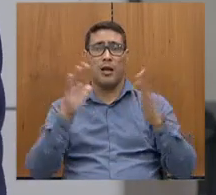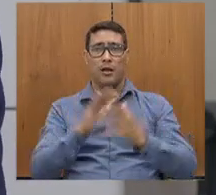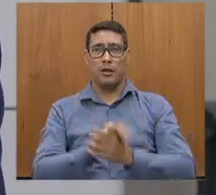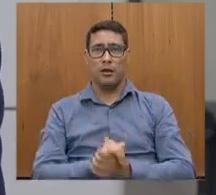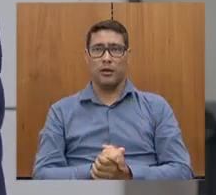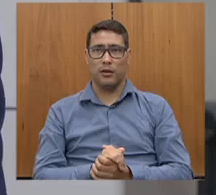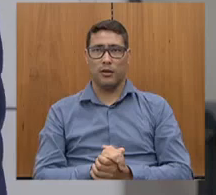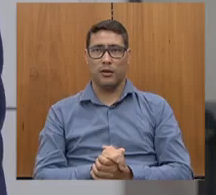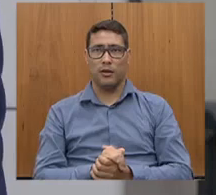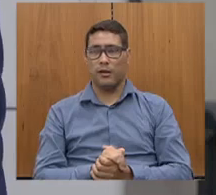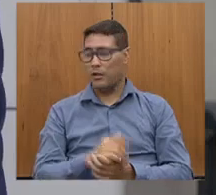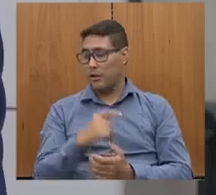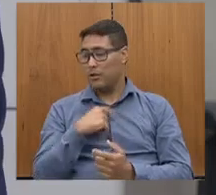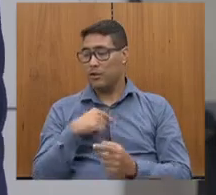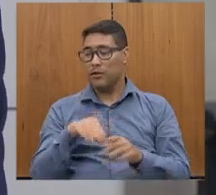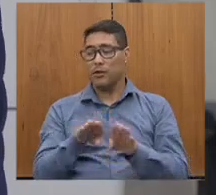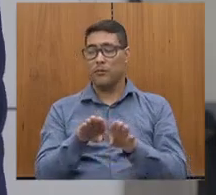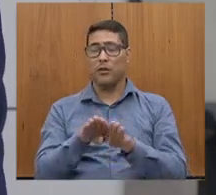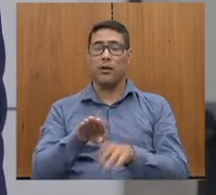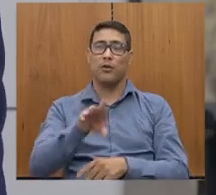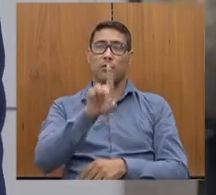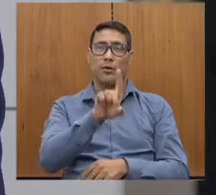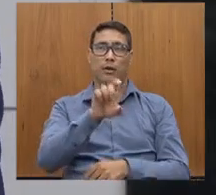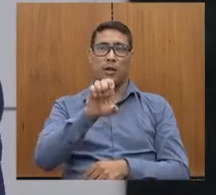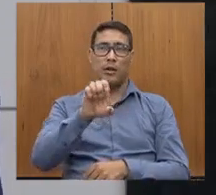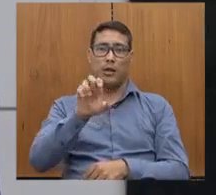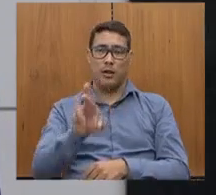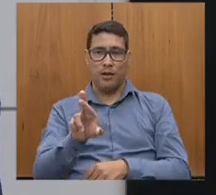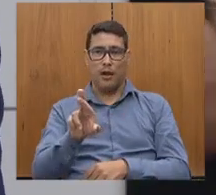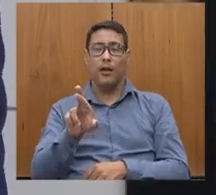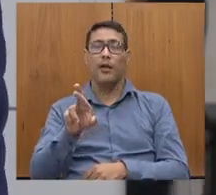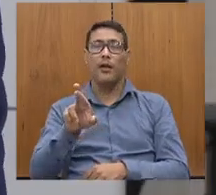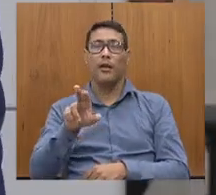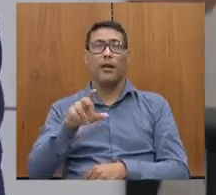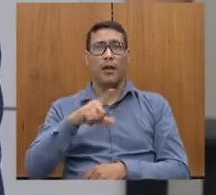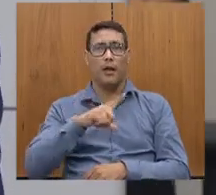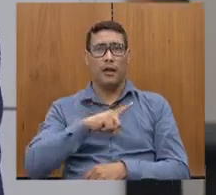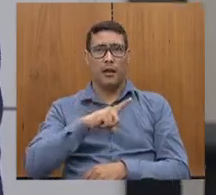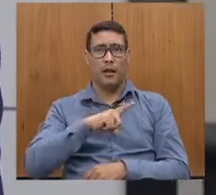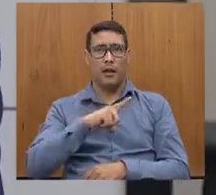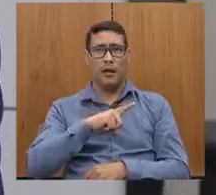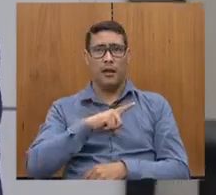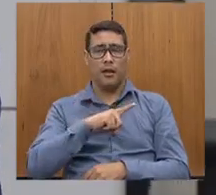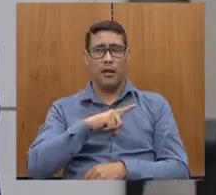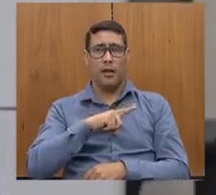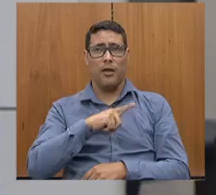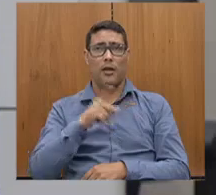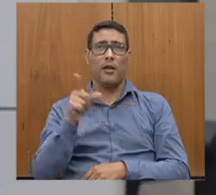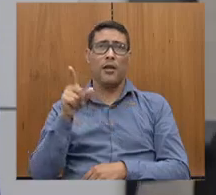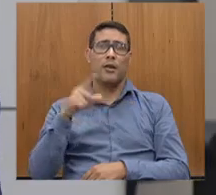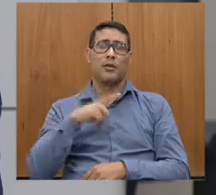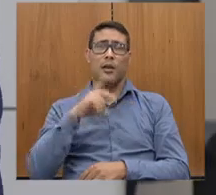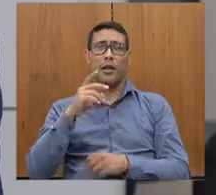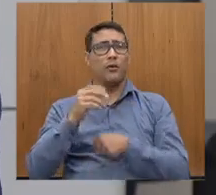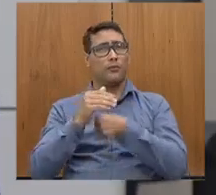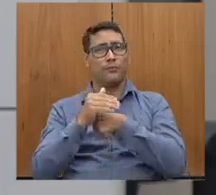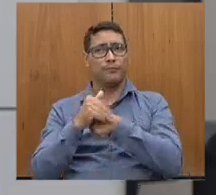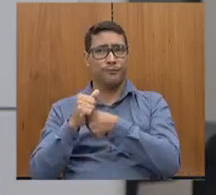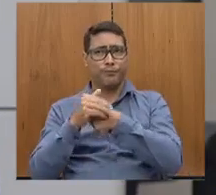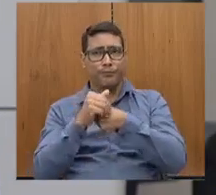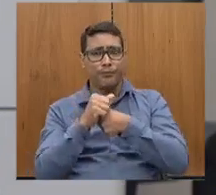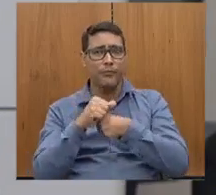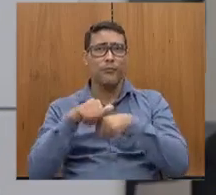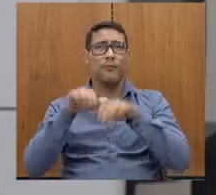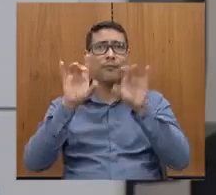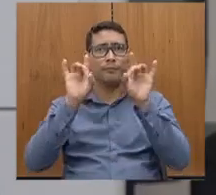E aí, Rodrigo, você vai no DR também, graças a Deus, o Robson, era uma pessoa que a tinha um carinho especial, aí veio